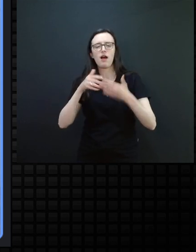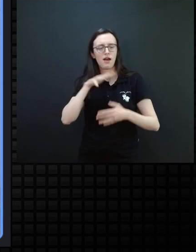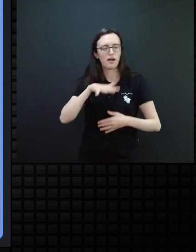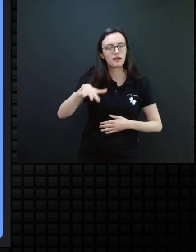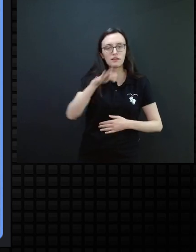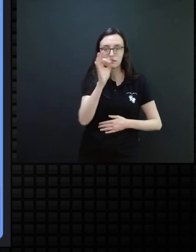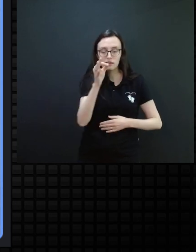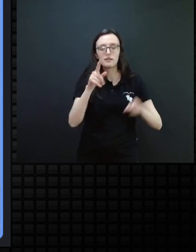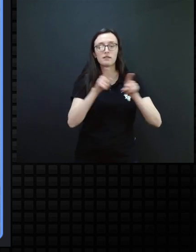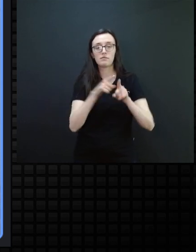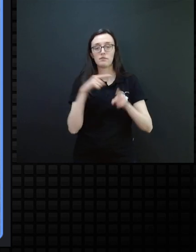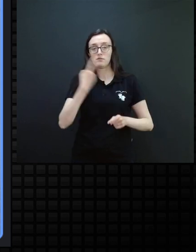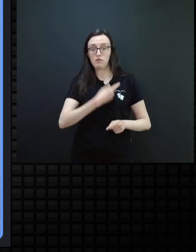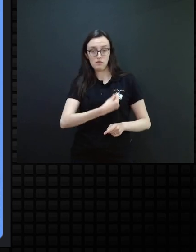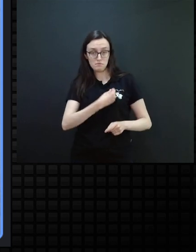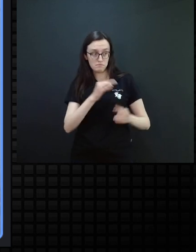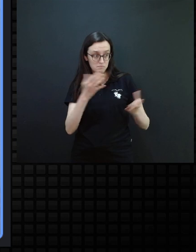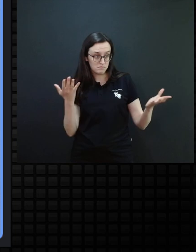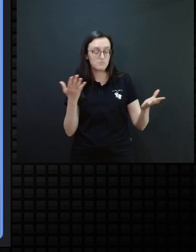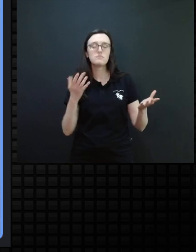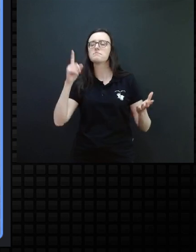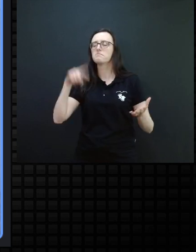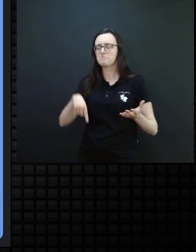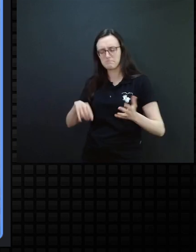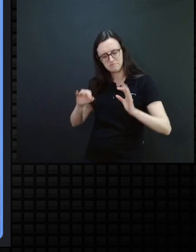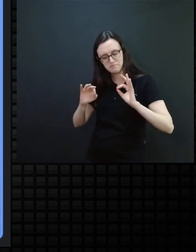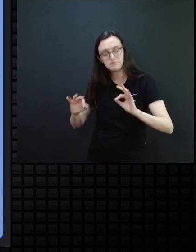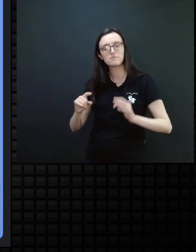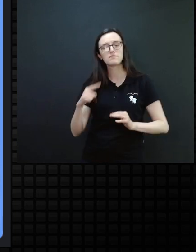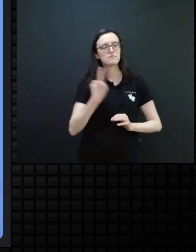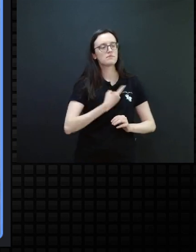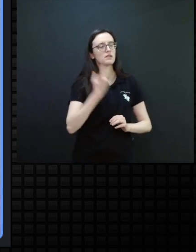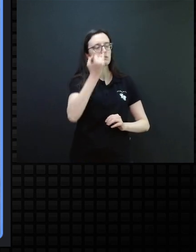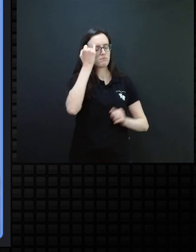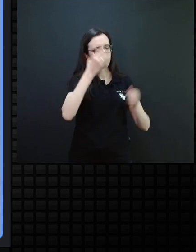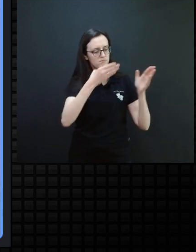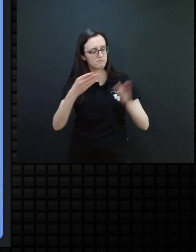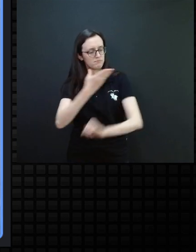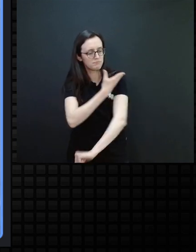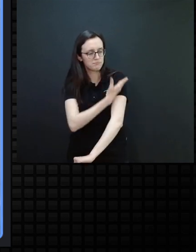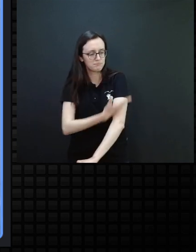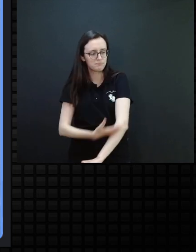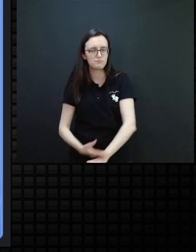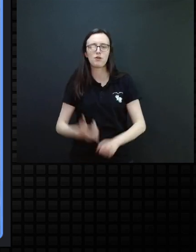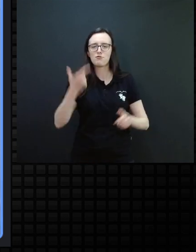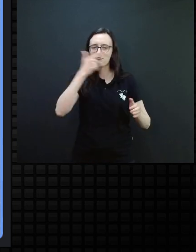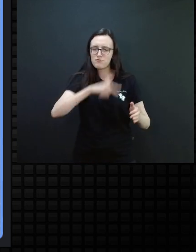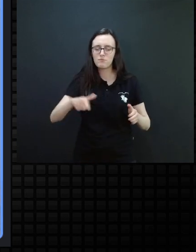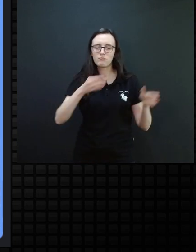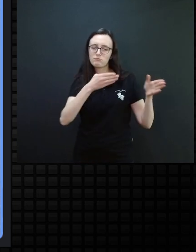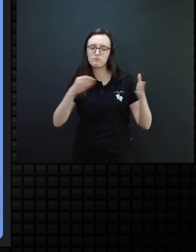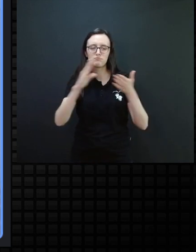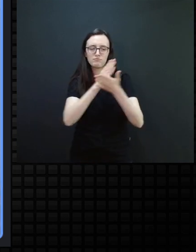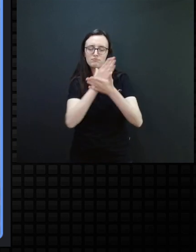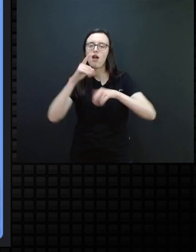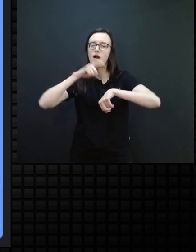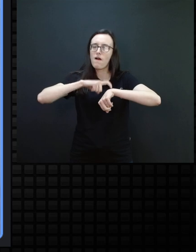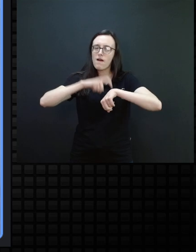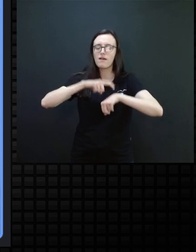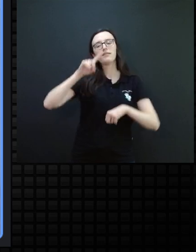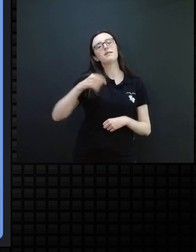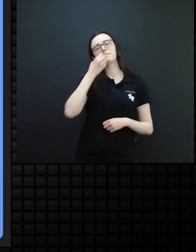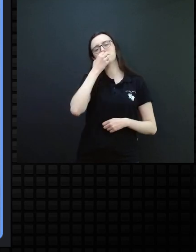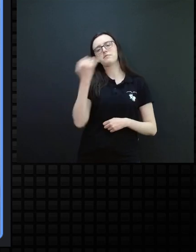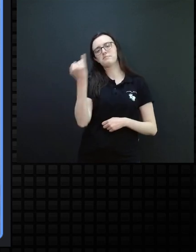Até na nossa vida, né? O quanto é importante a gente ter essa disciplina, né, dos horários, isso é muito